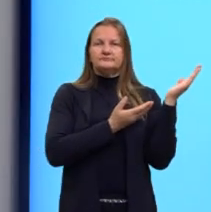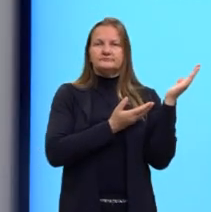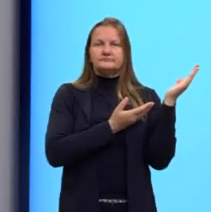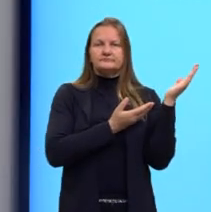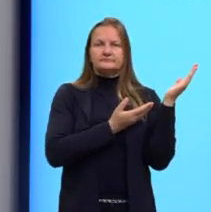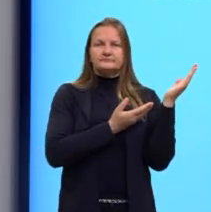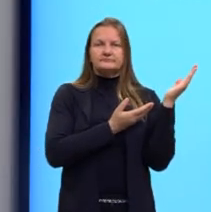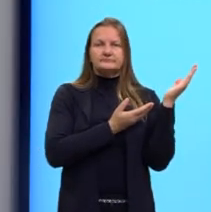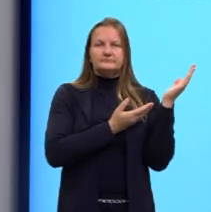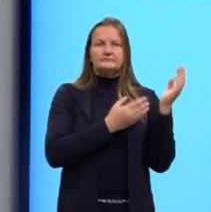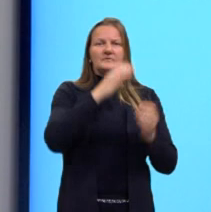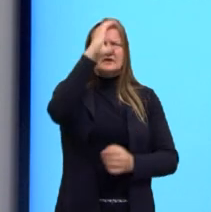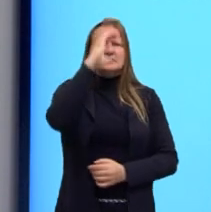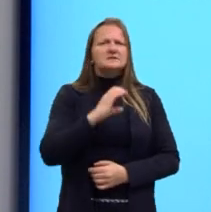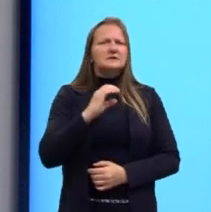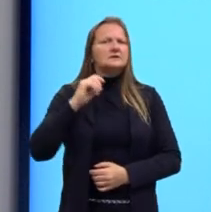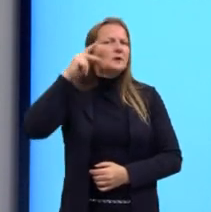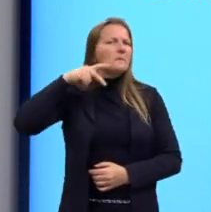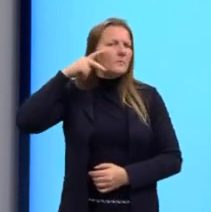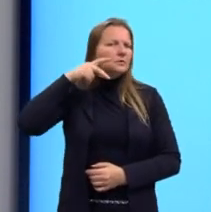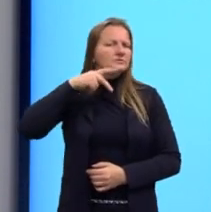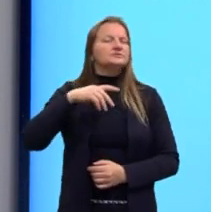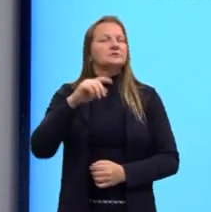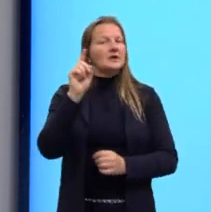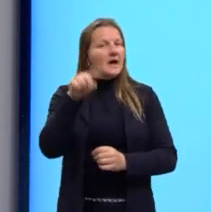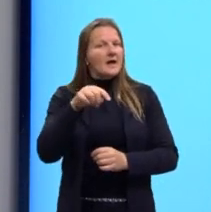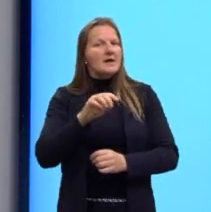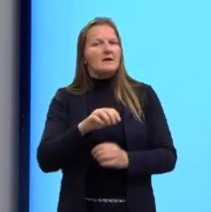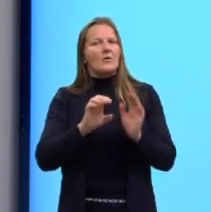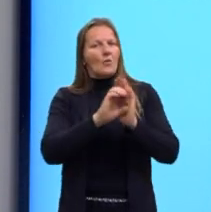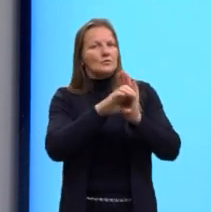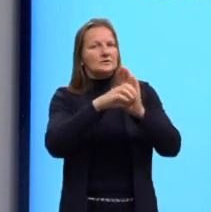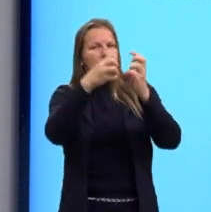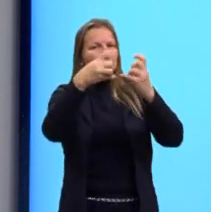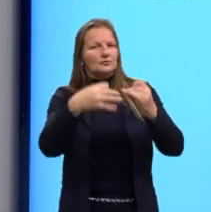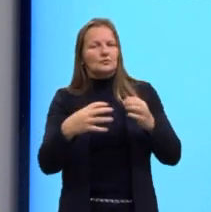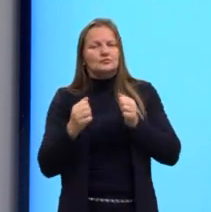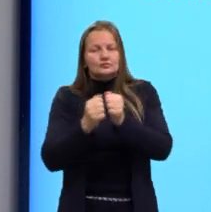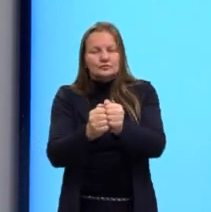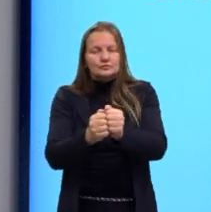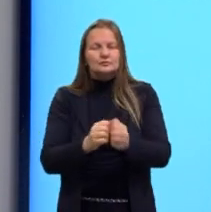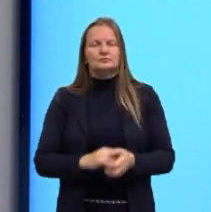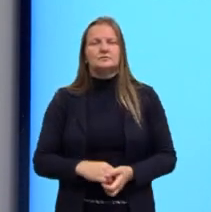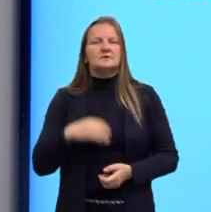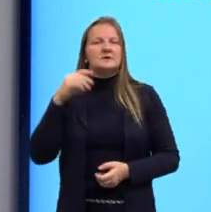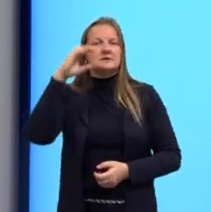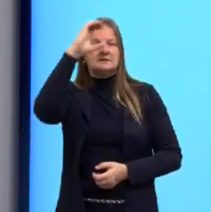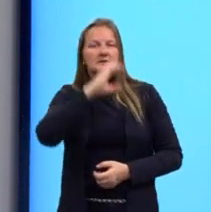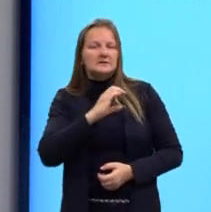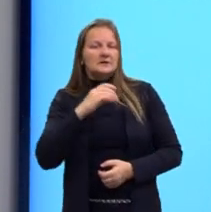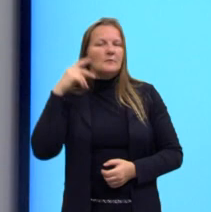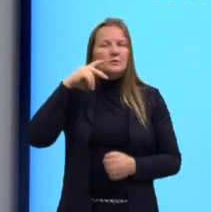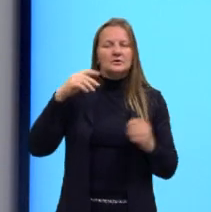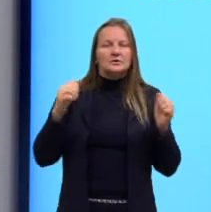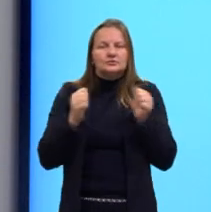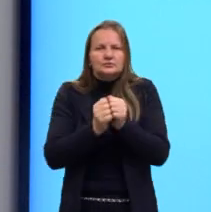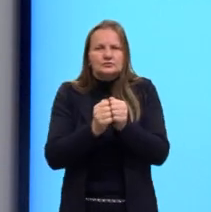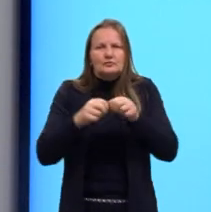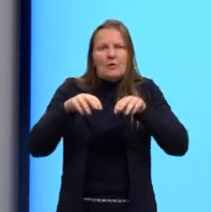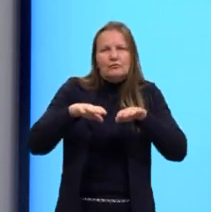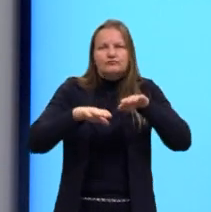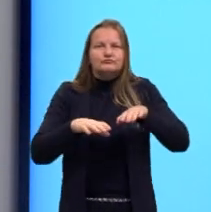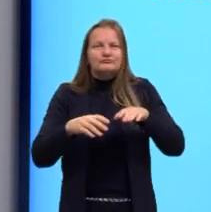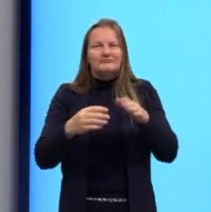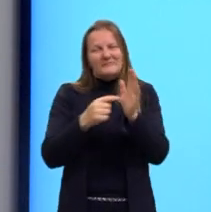cidadania política. Então, política e cidadania são coisas que caminham juntos. Vejam só que nós temos, às vezes, nós não